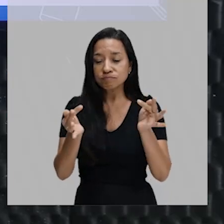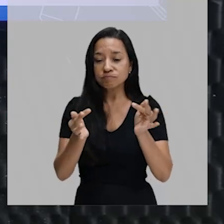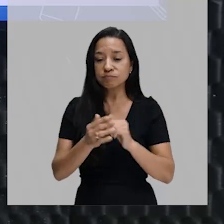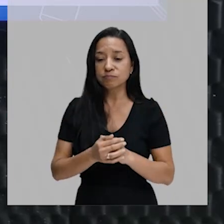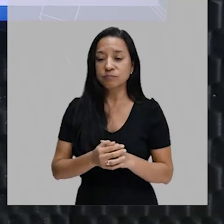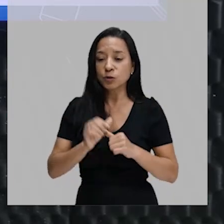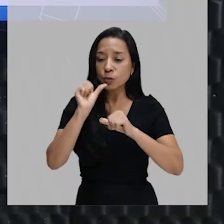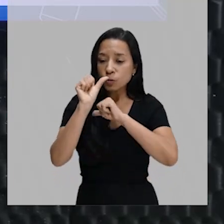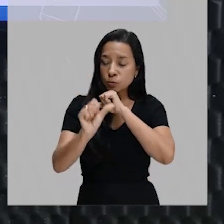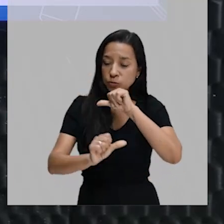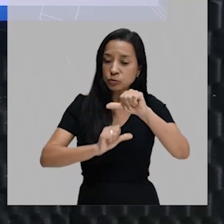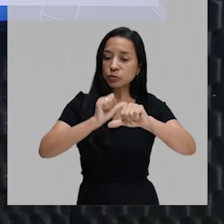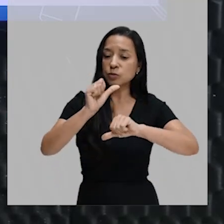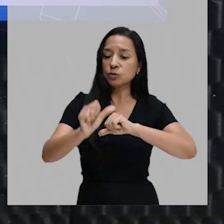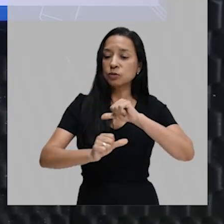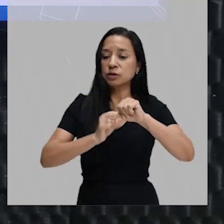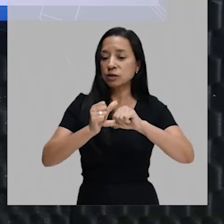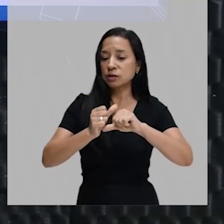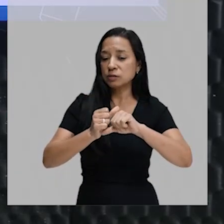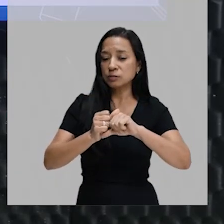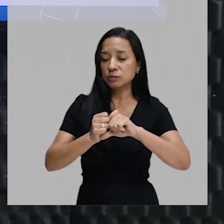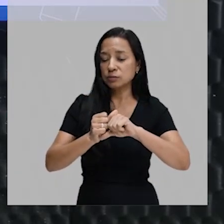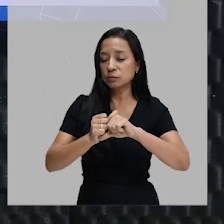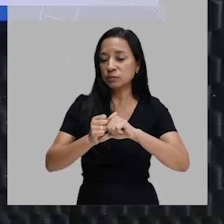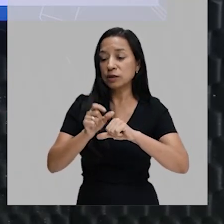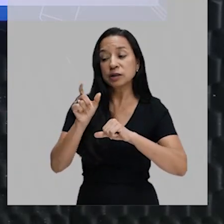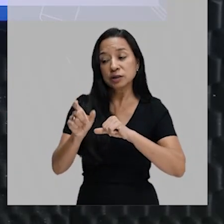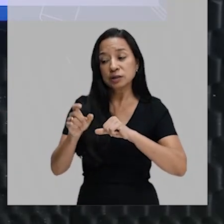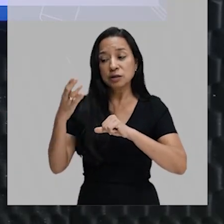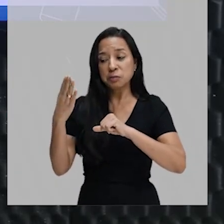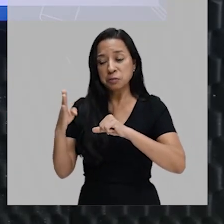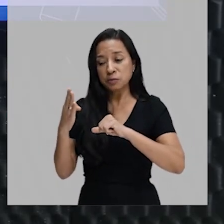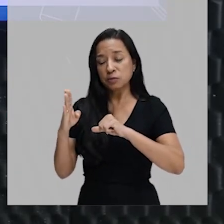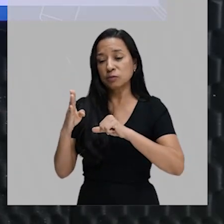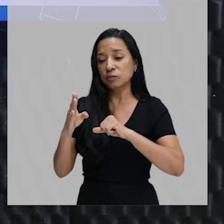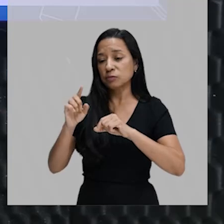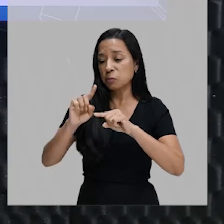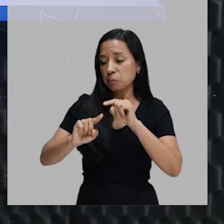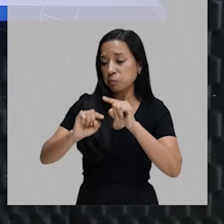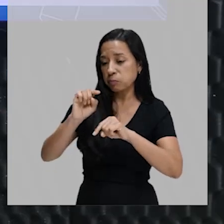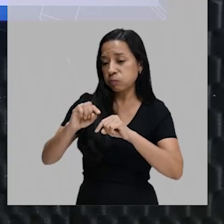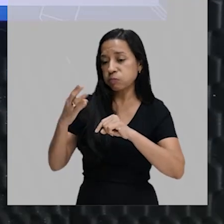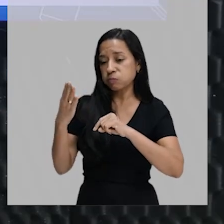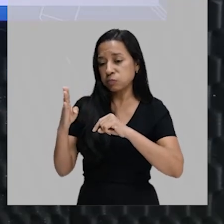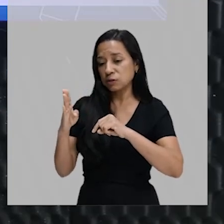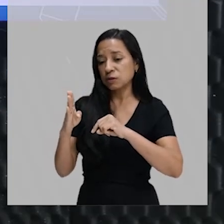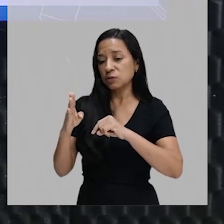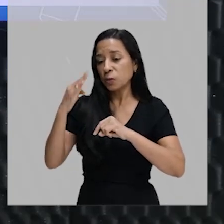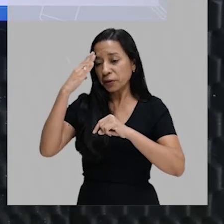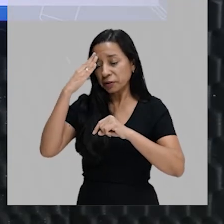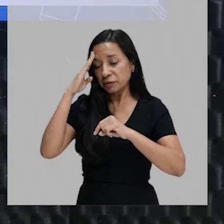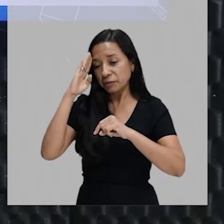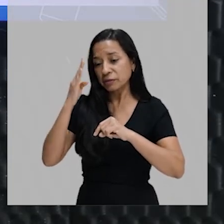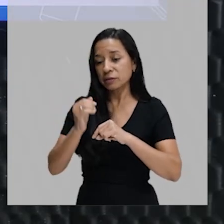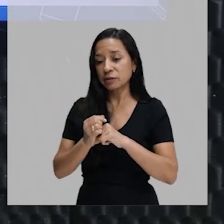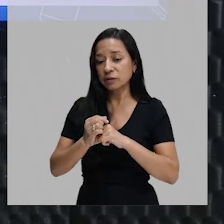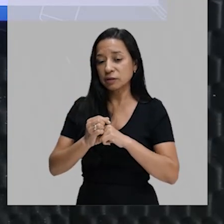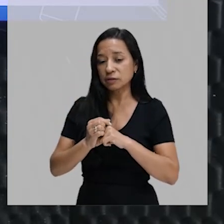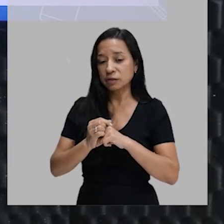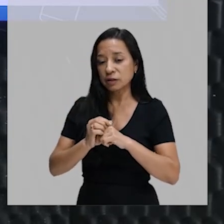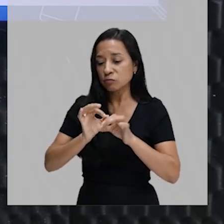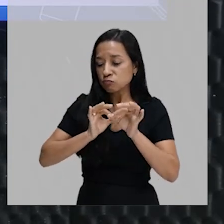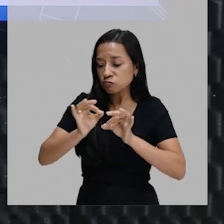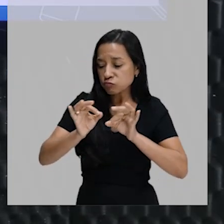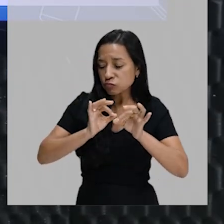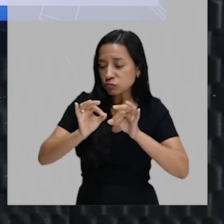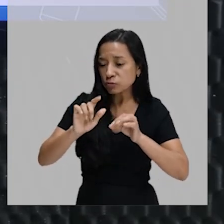tornando-se o material biológico ideal para compreender o mecanismo básico do funcionamento dos